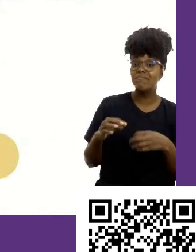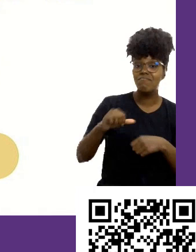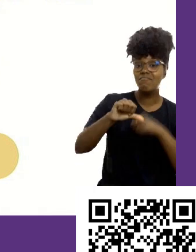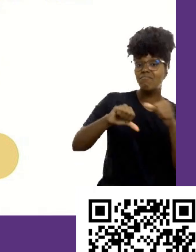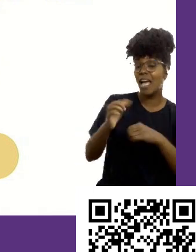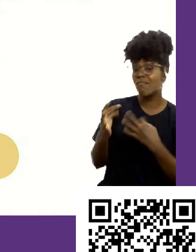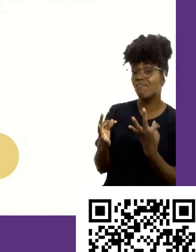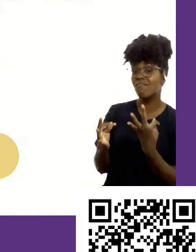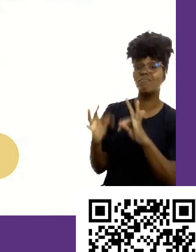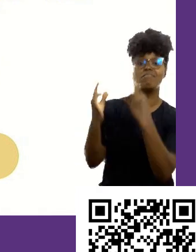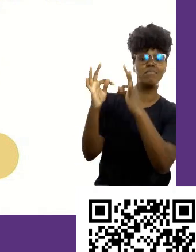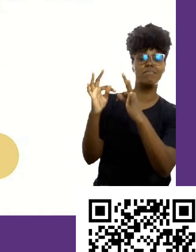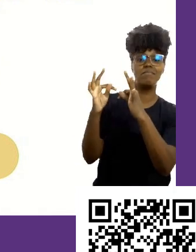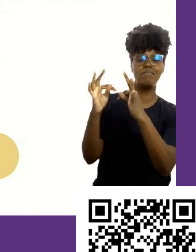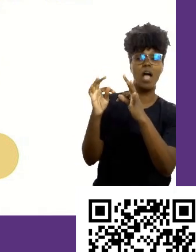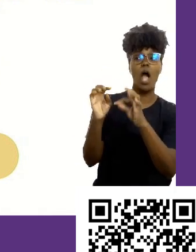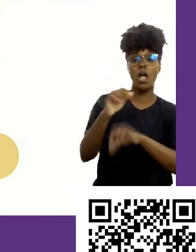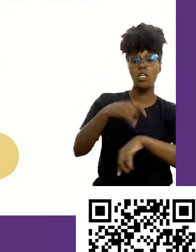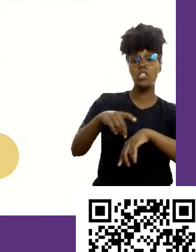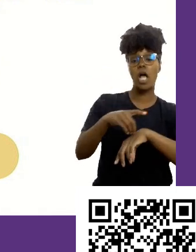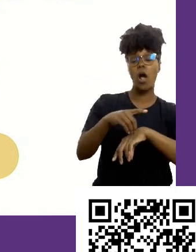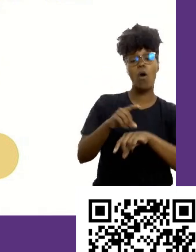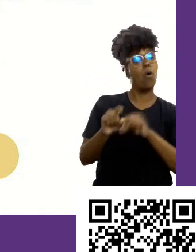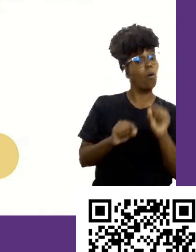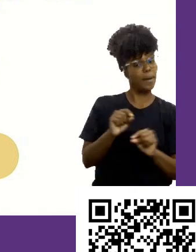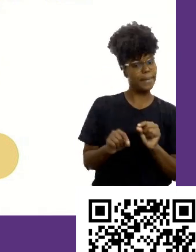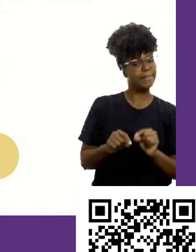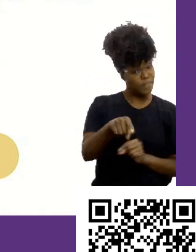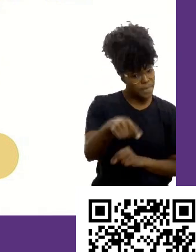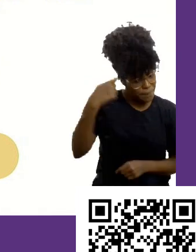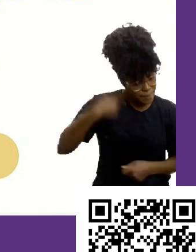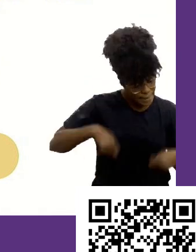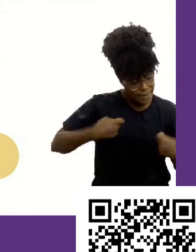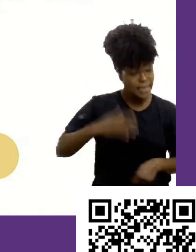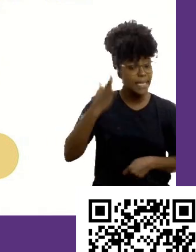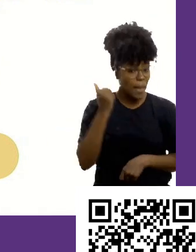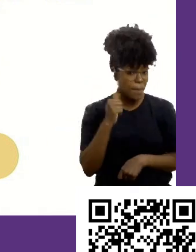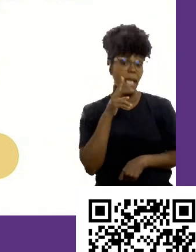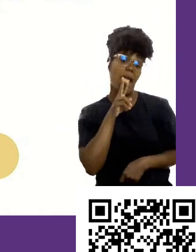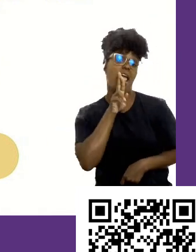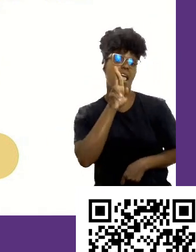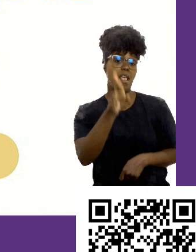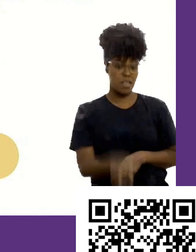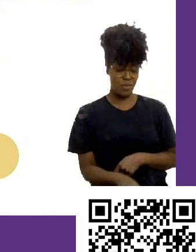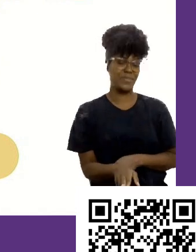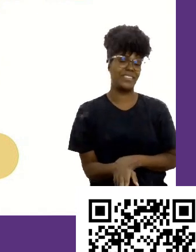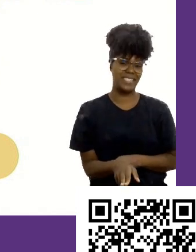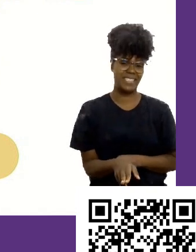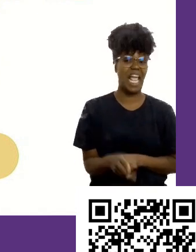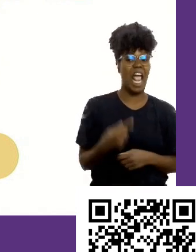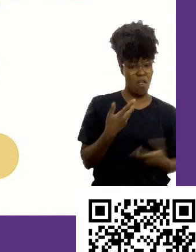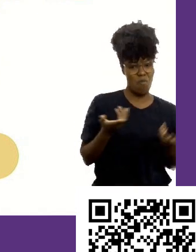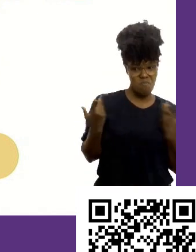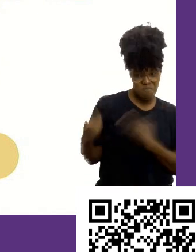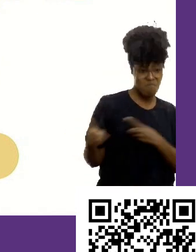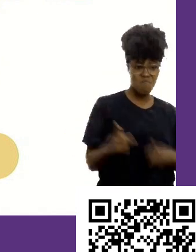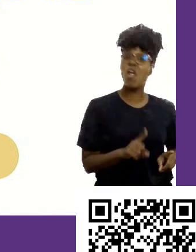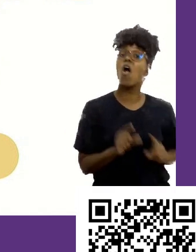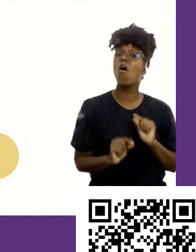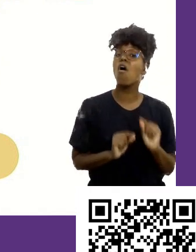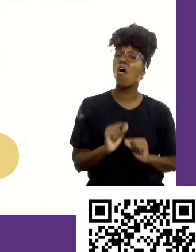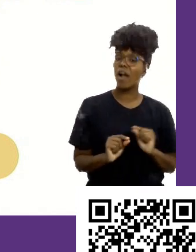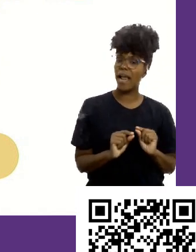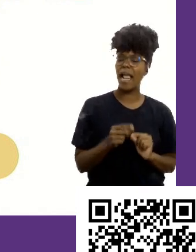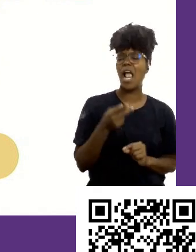deveríamos saber essa resposta. Eu quero fazer uma provocação aqui. Muita gente, quando fala de mercado de trabalho,